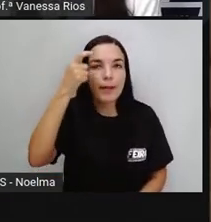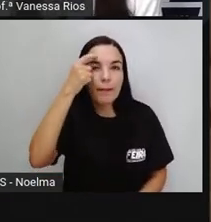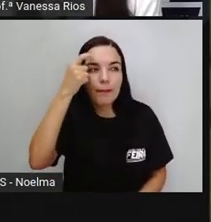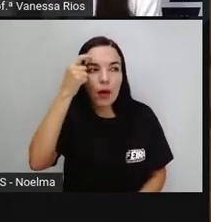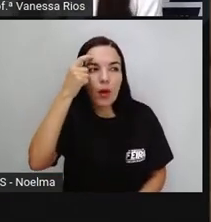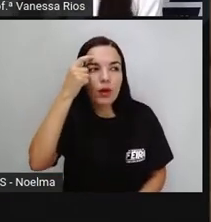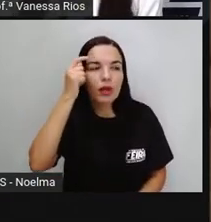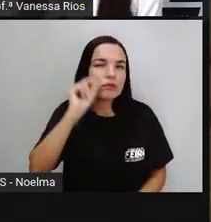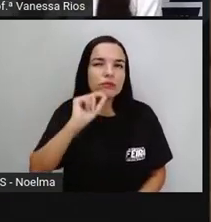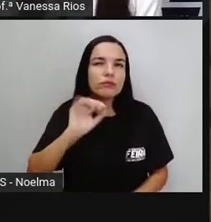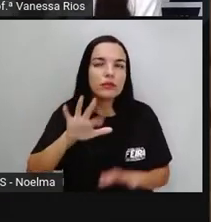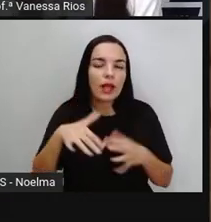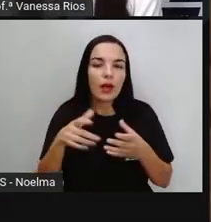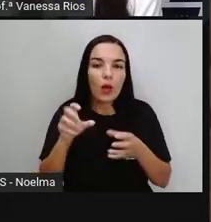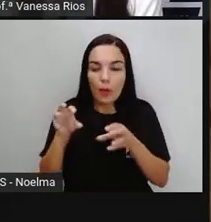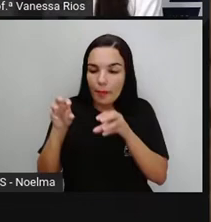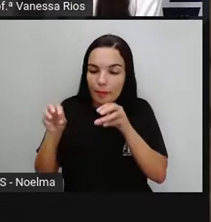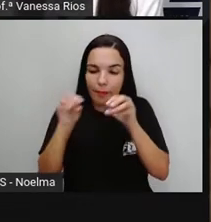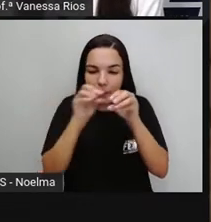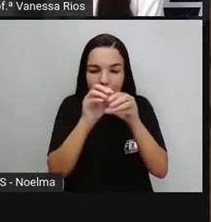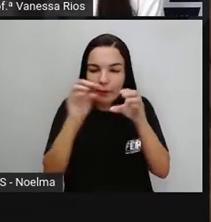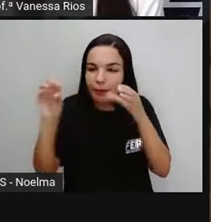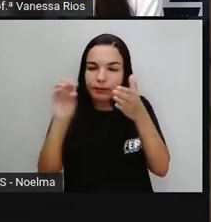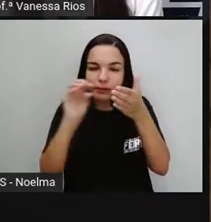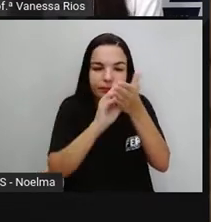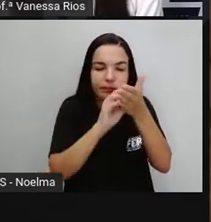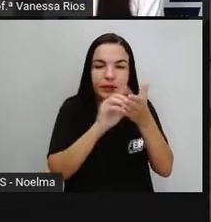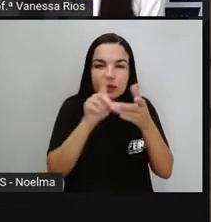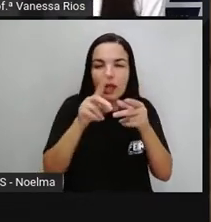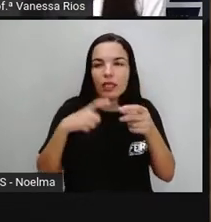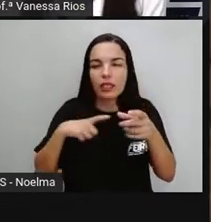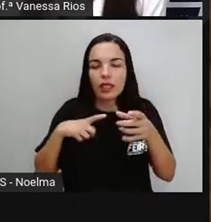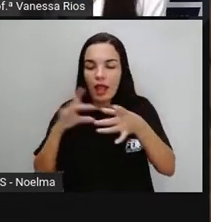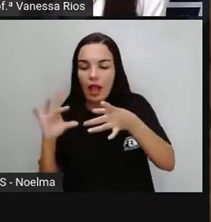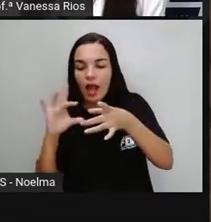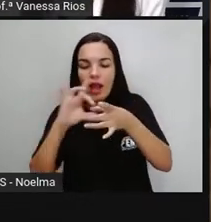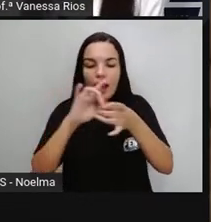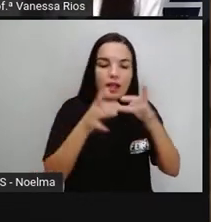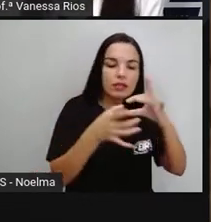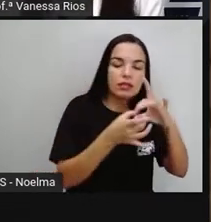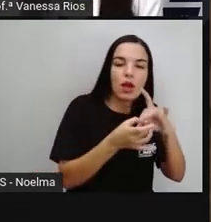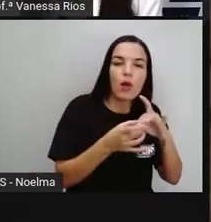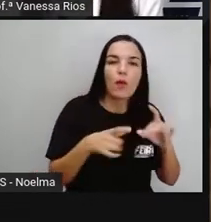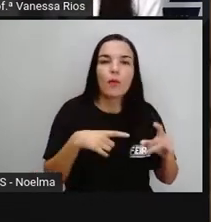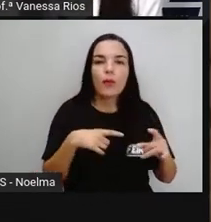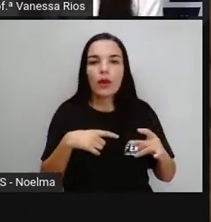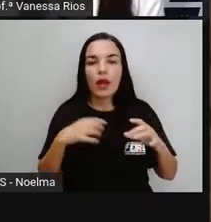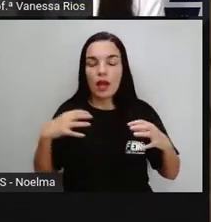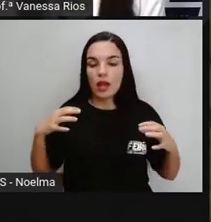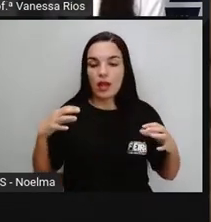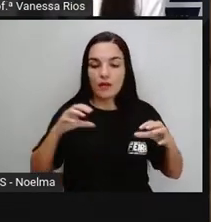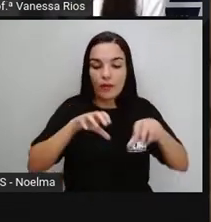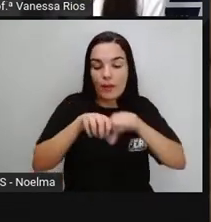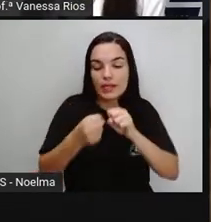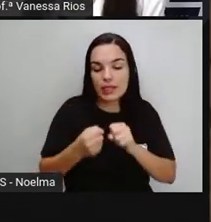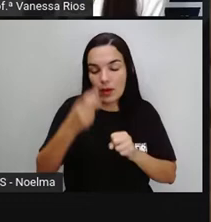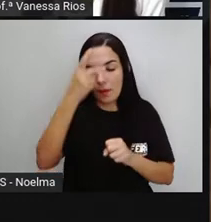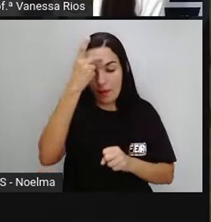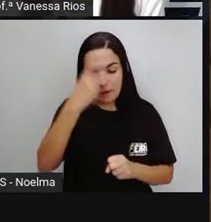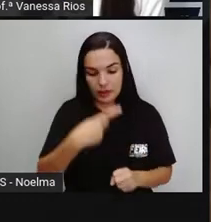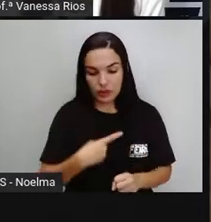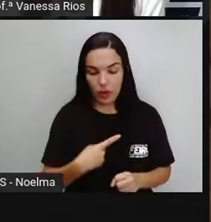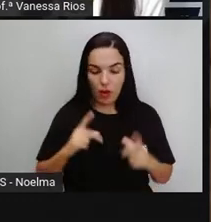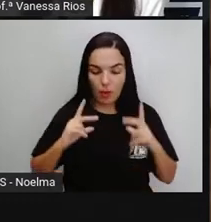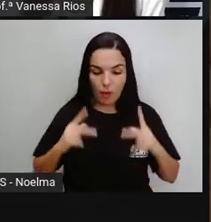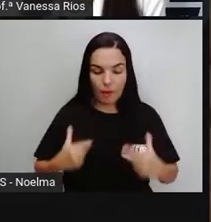-cabeça para a gente entender essa relação das memórias com a nossa formação enquanto pessoa, que não constituem